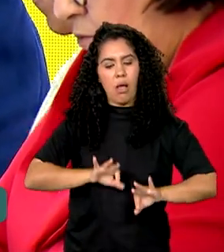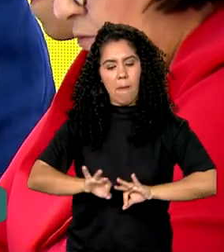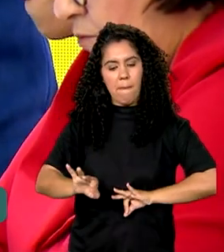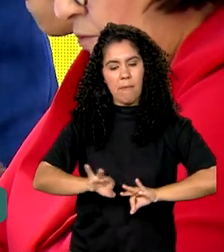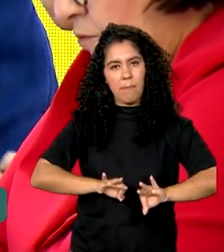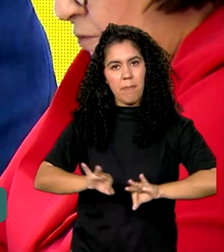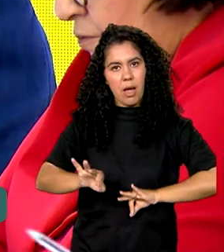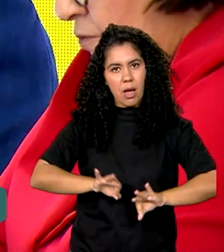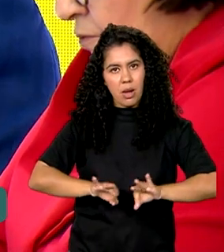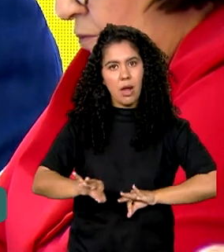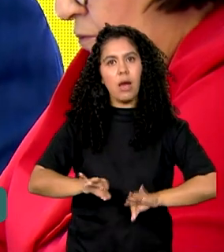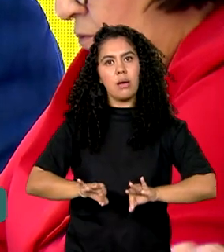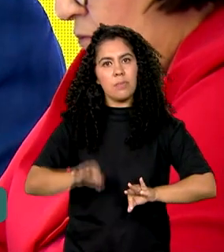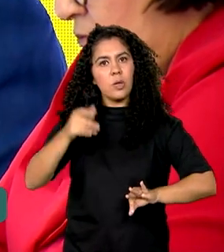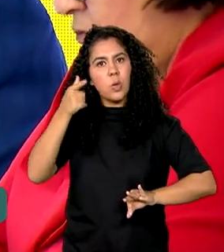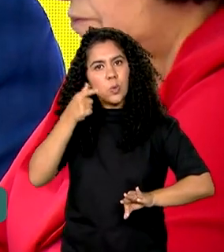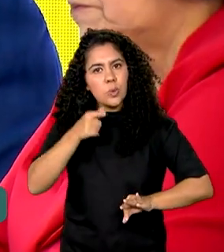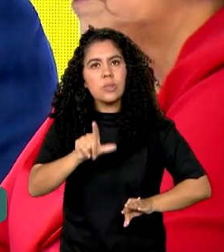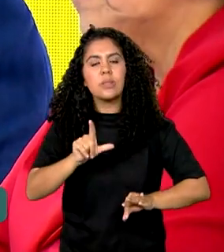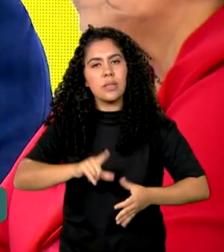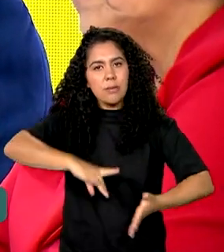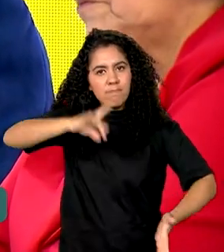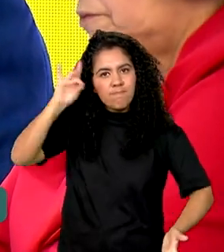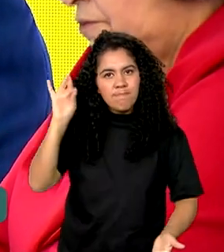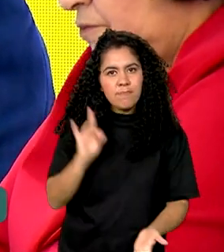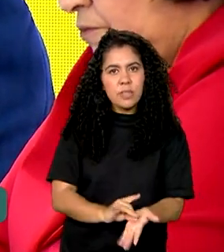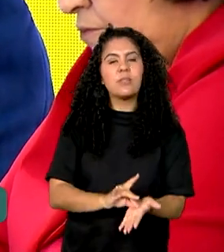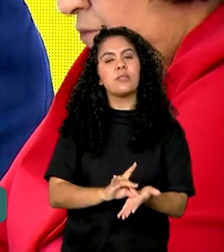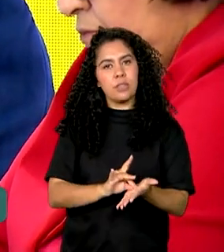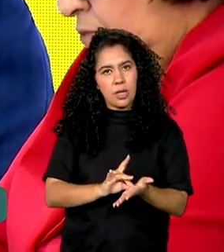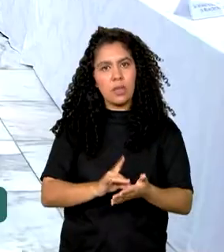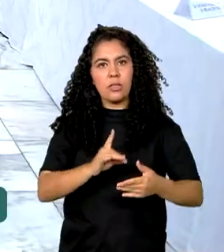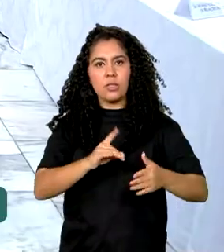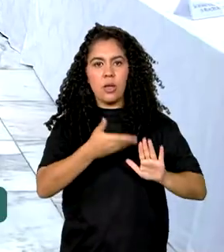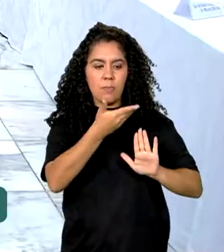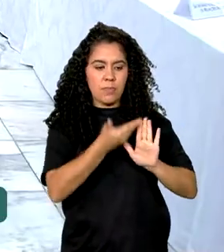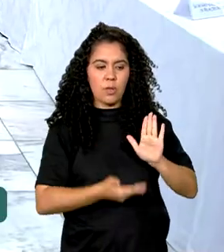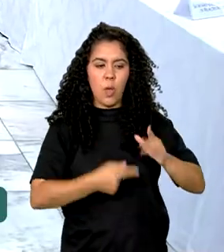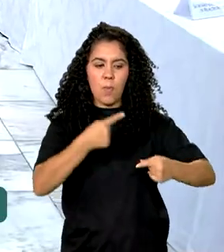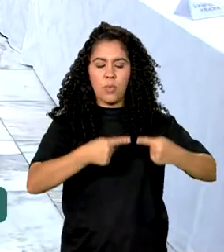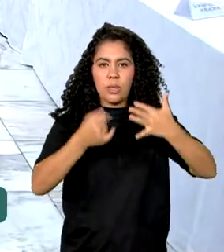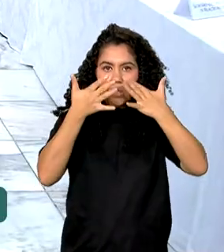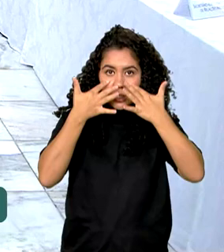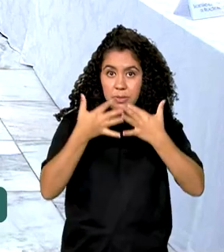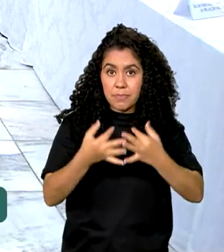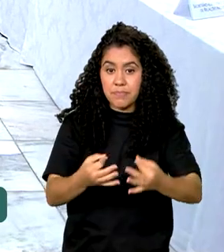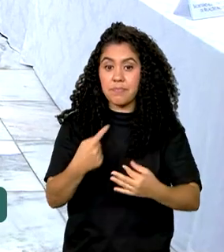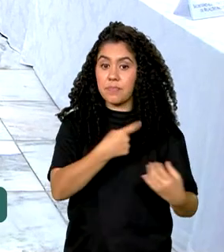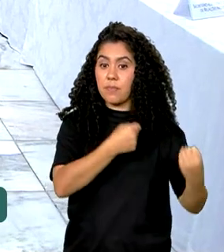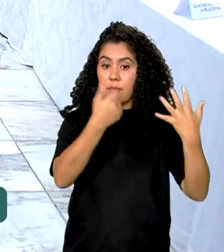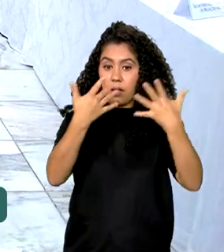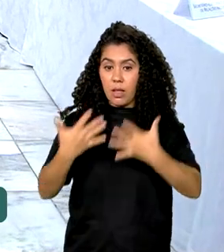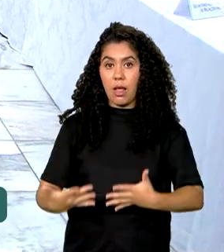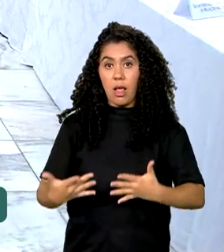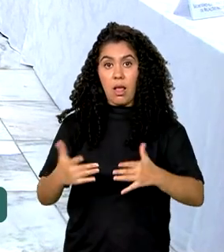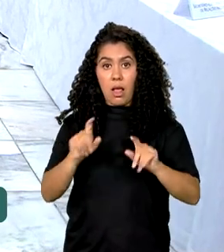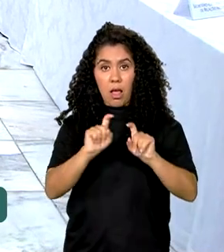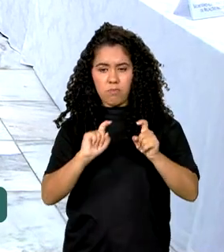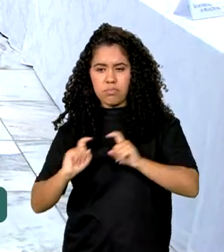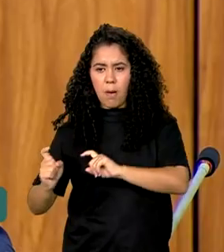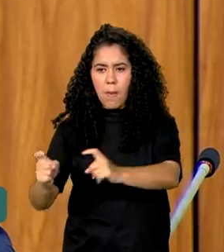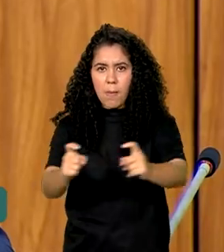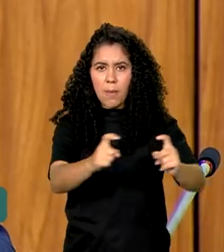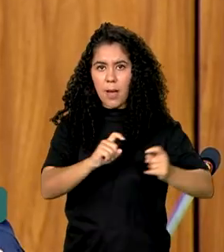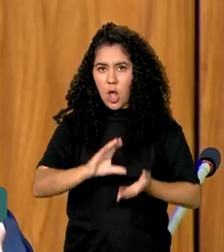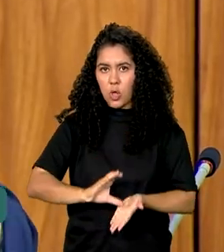para trabalhar uma eficiente política de cuidados. Durante reunião do Conselho Federativo, no Palácio do